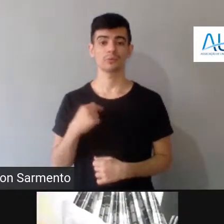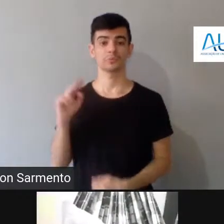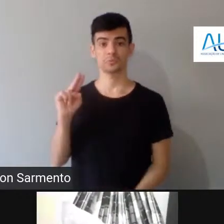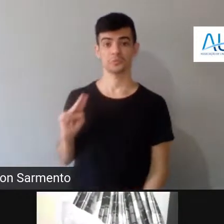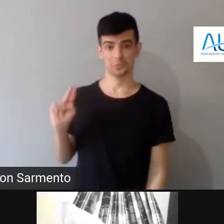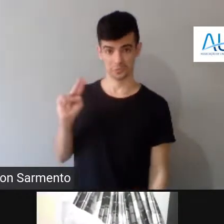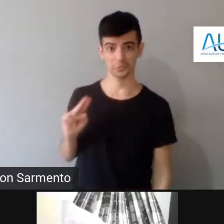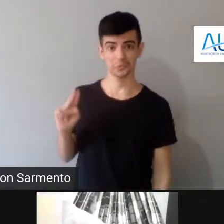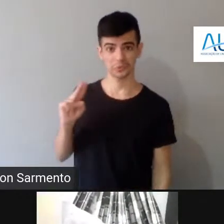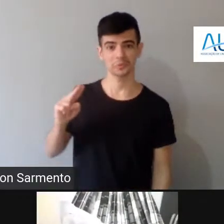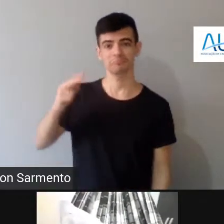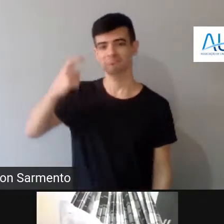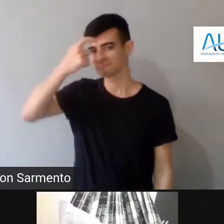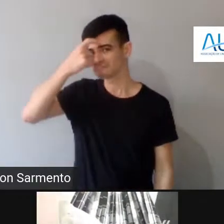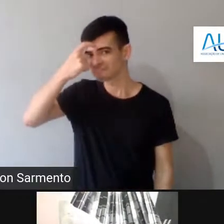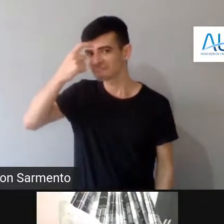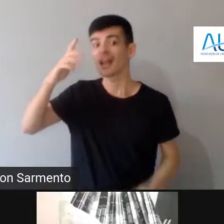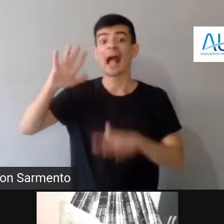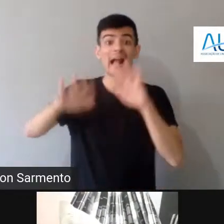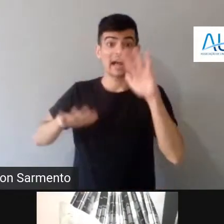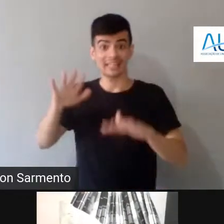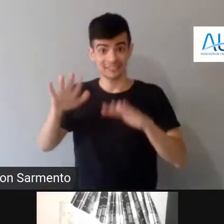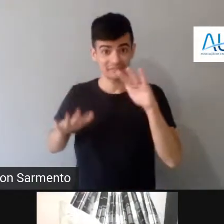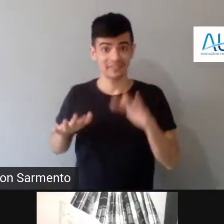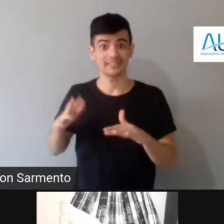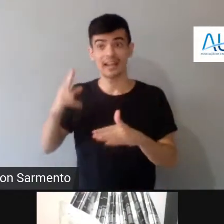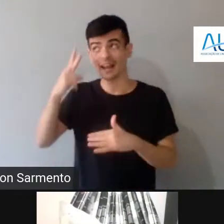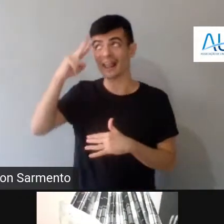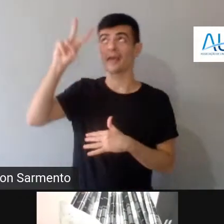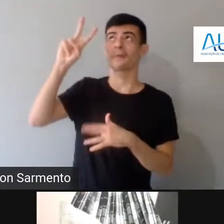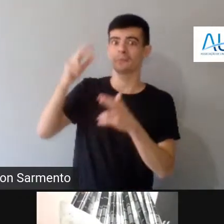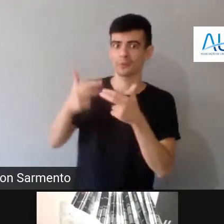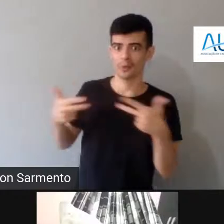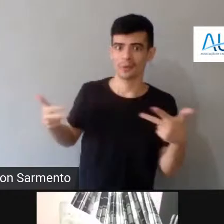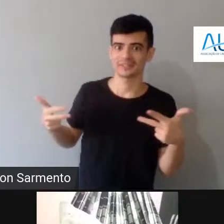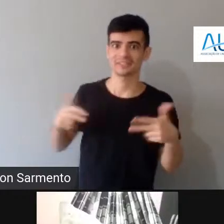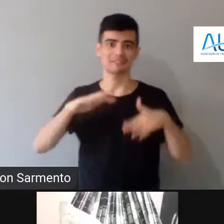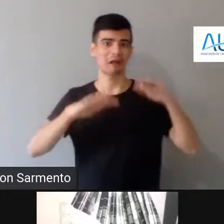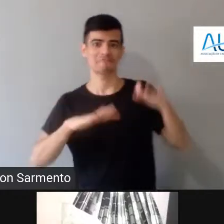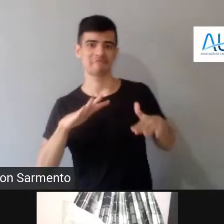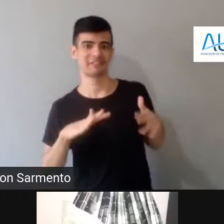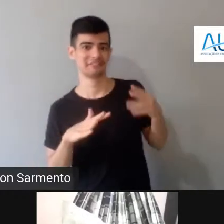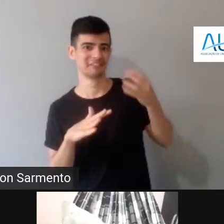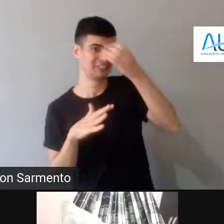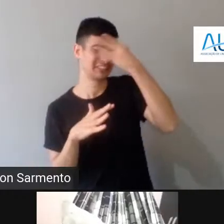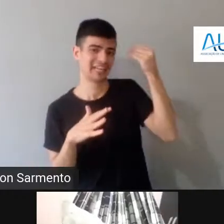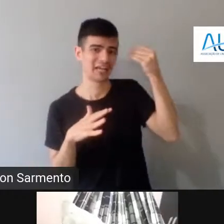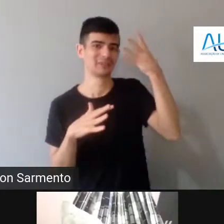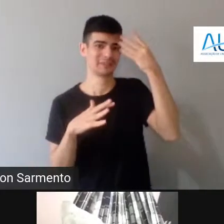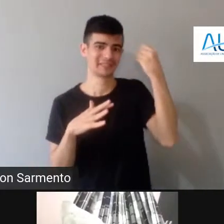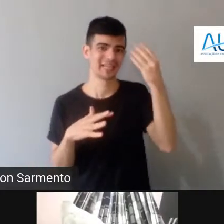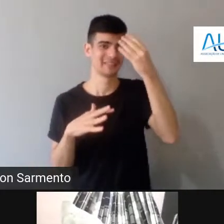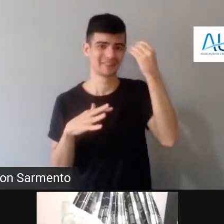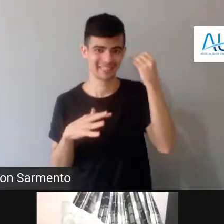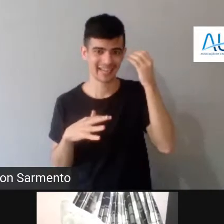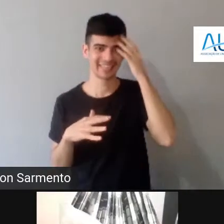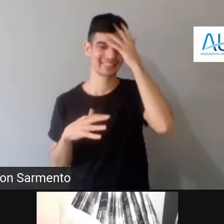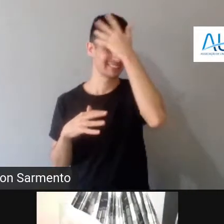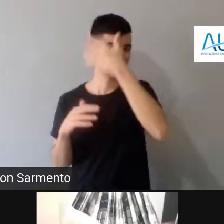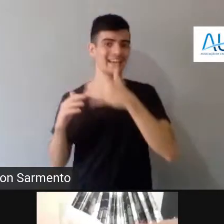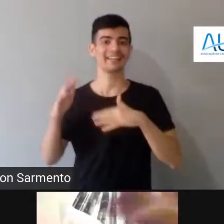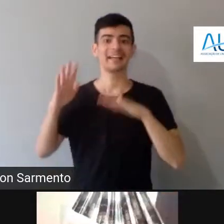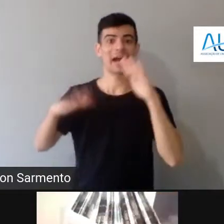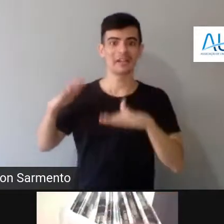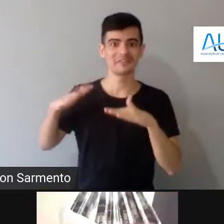tem horas que eu lembro de algumas coisas para falar, tem horas que não, tem horas que os encantados vêm e falam no meu ouvido, e